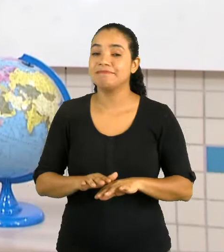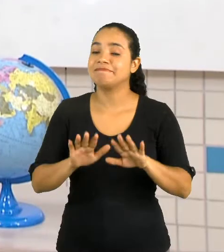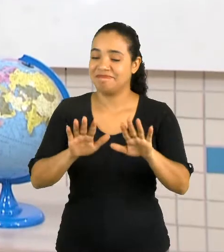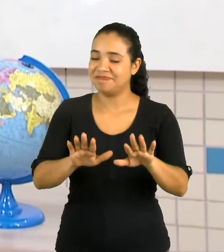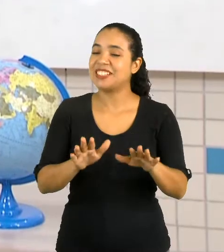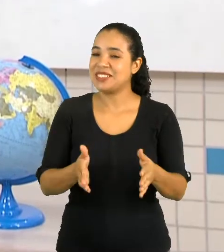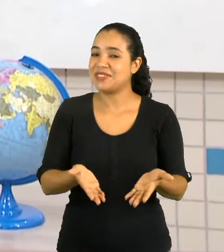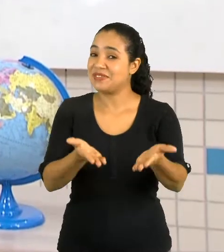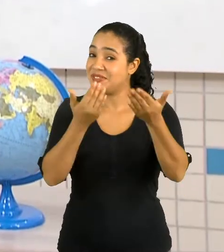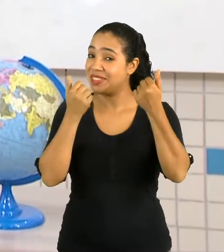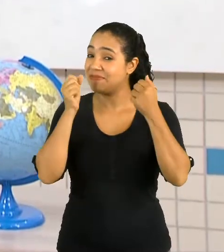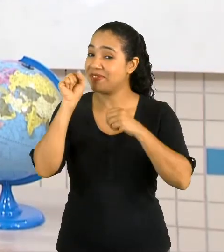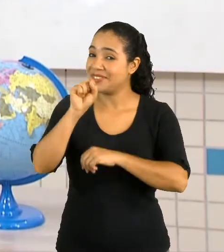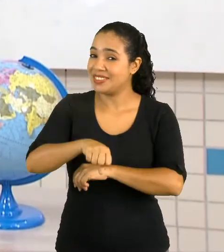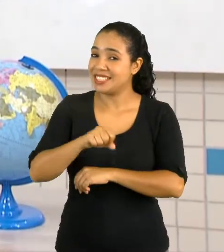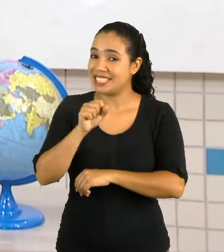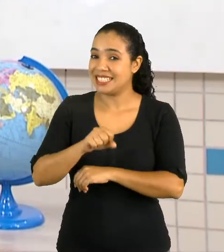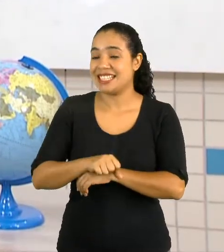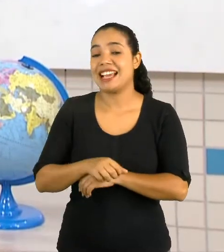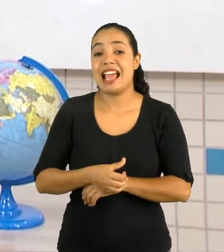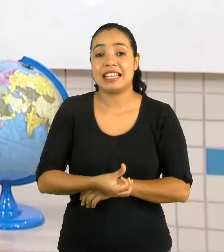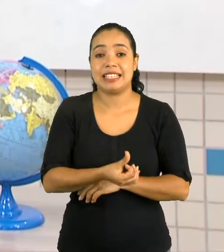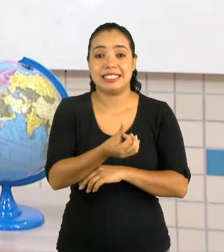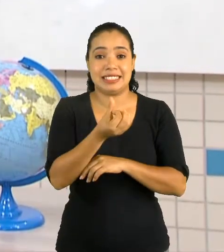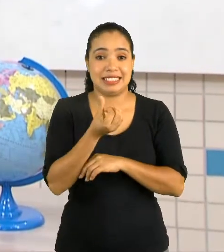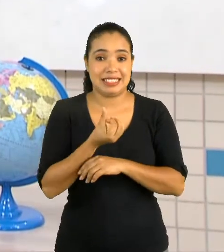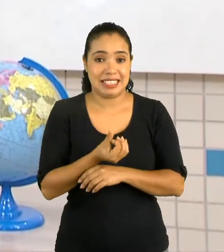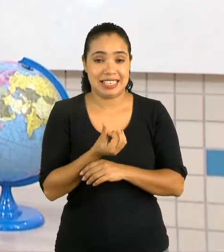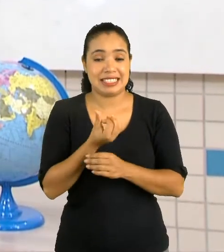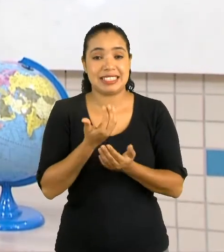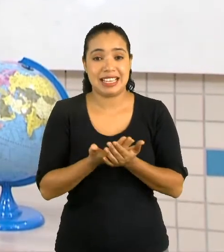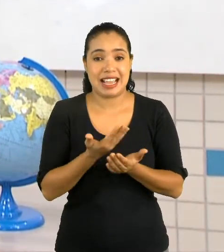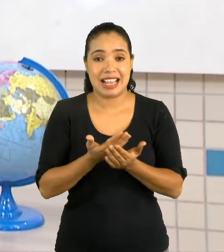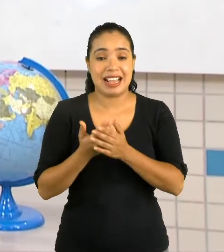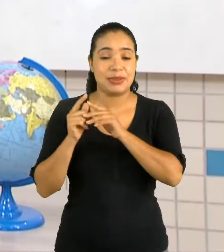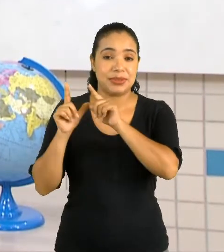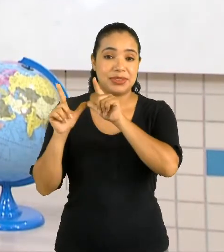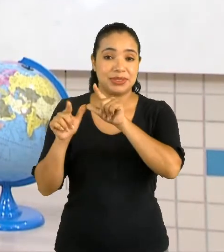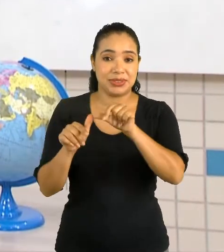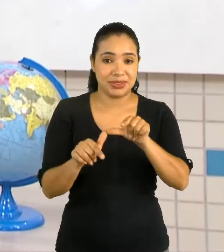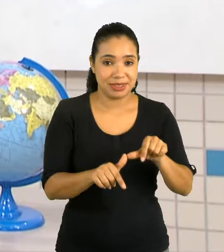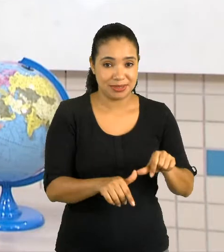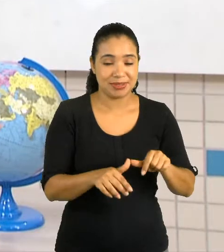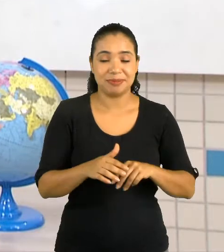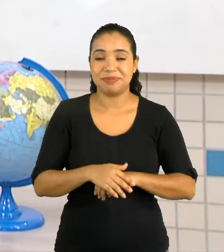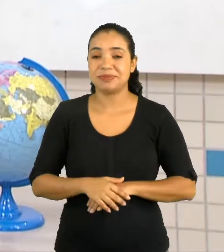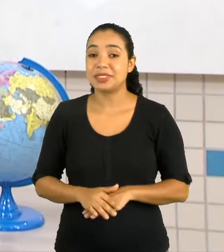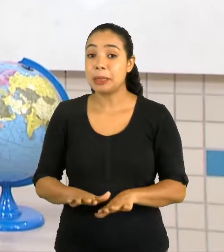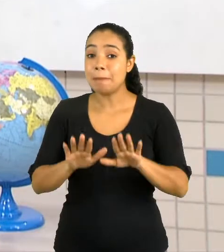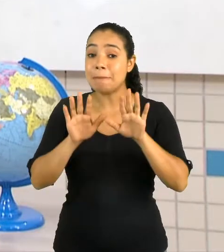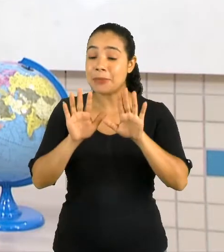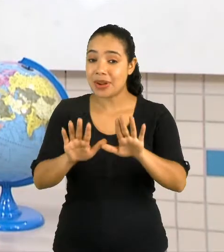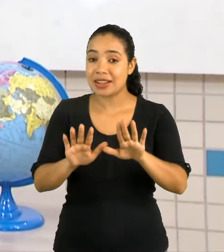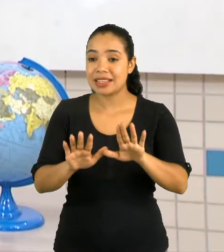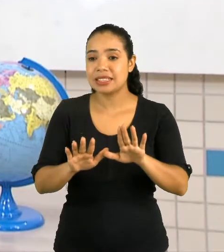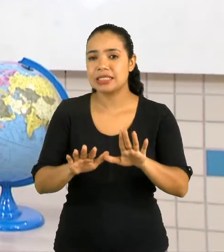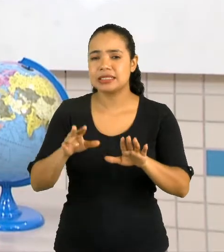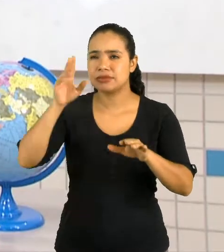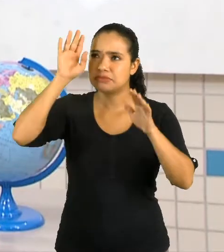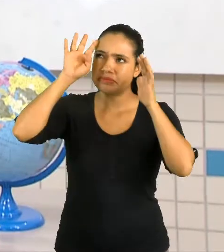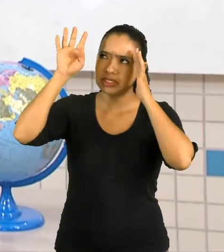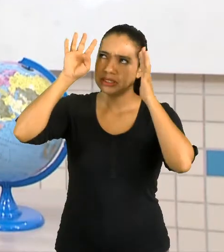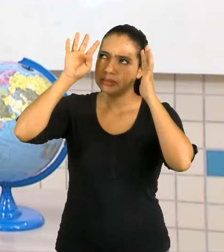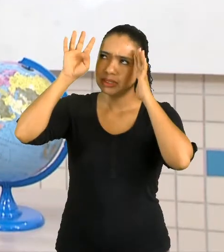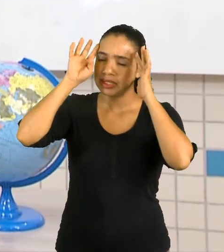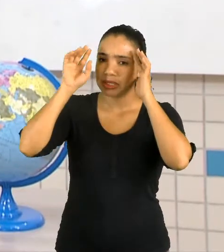sim, Malu, para a nossa sexta aula de Geografia. Mas antes, vamos relembrar o que